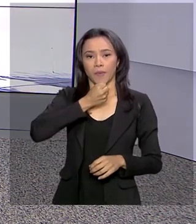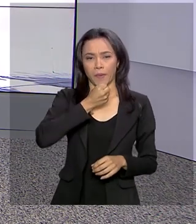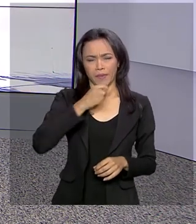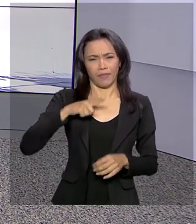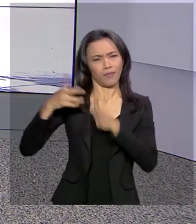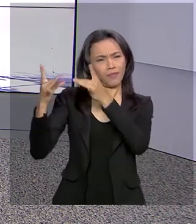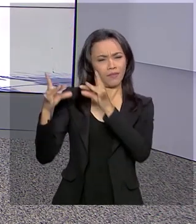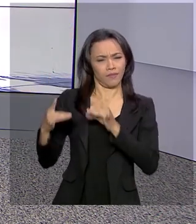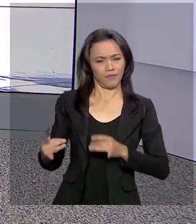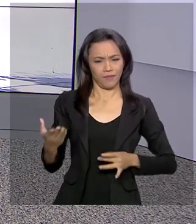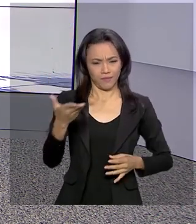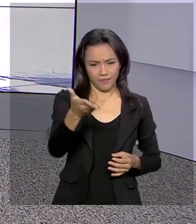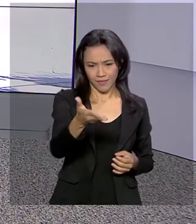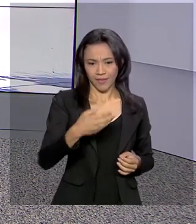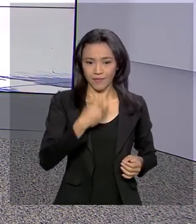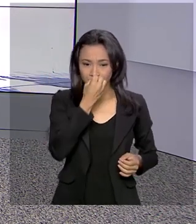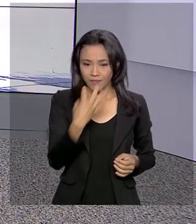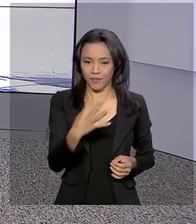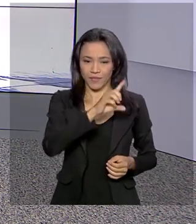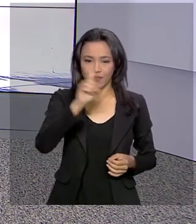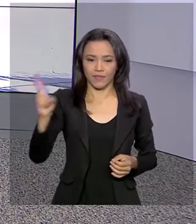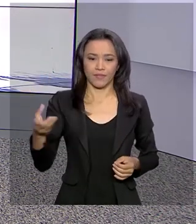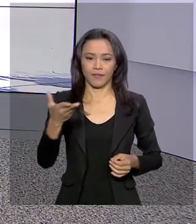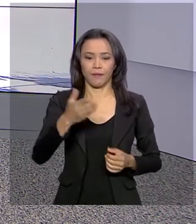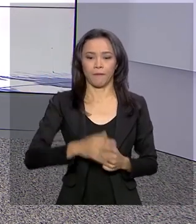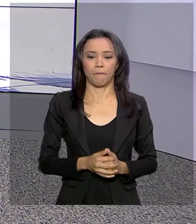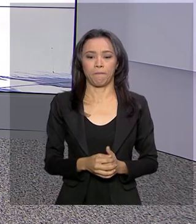mais detalhes para a gente. Bom dia, Daniele.